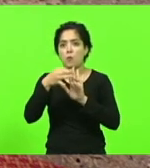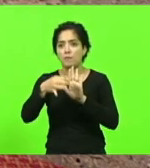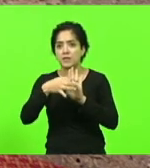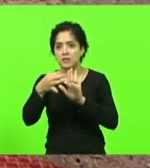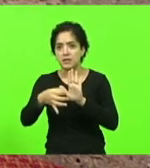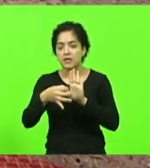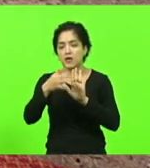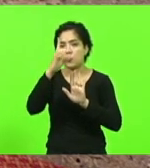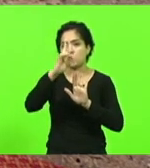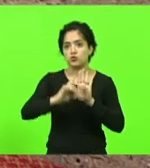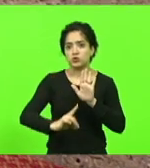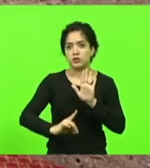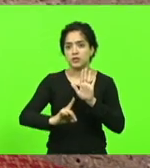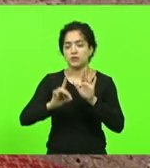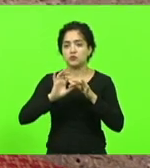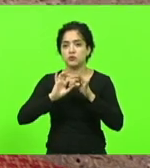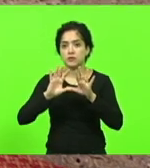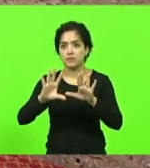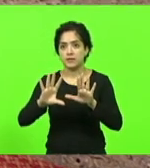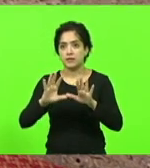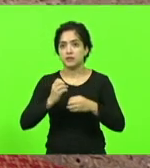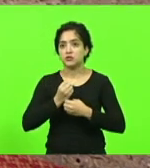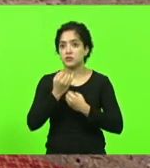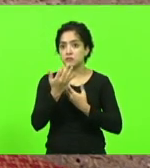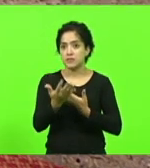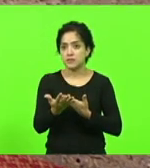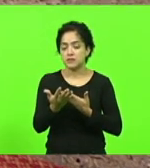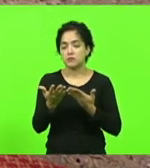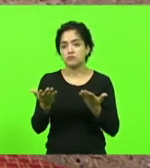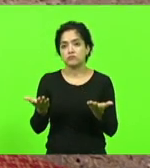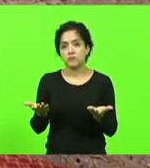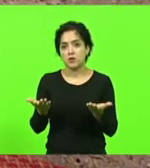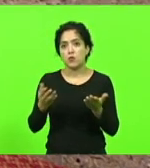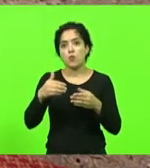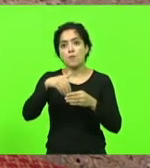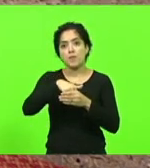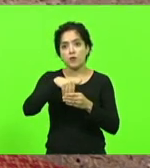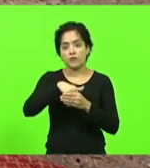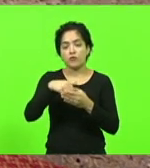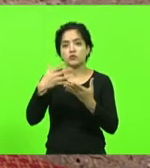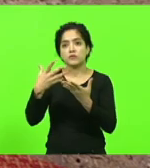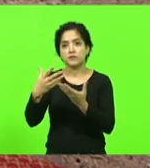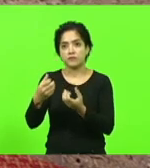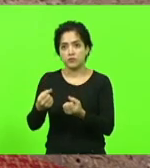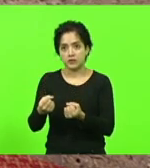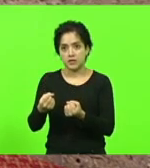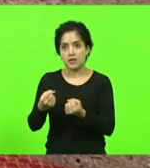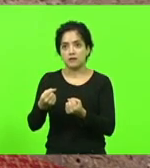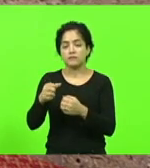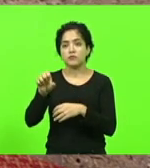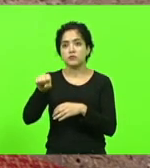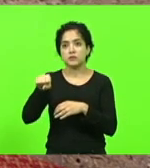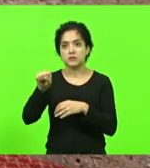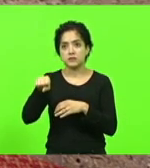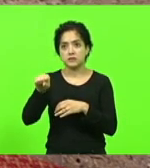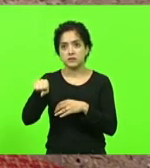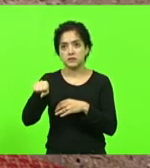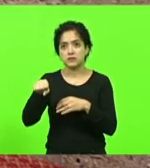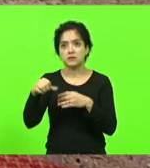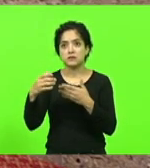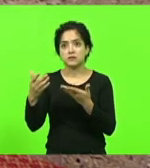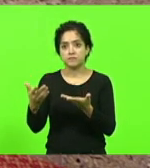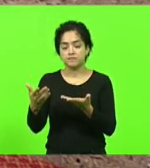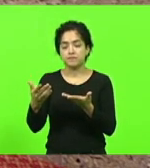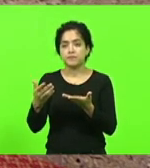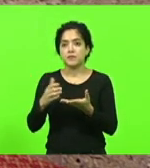liberdade, de expressão. Então, quero manifestar aqui o meu voto favorável, sim, com relação a essa